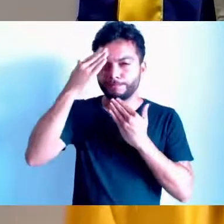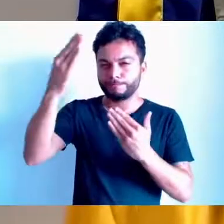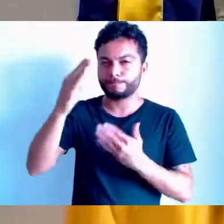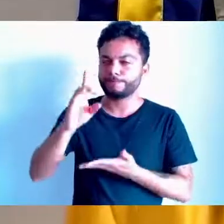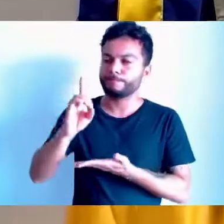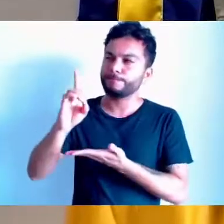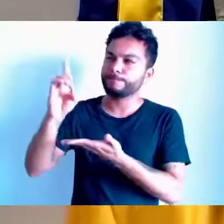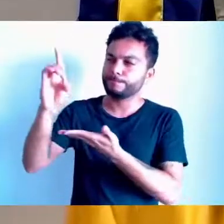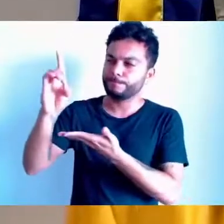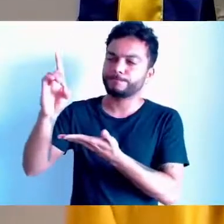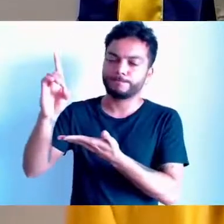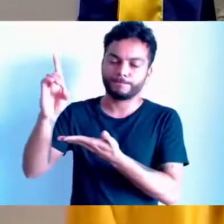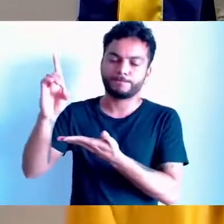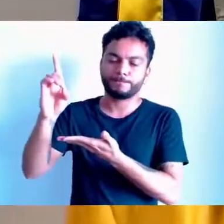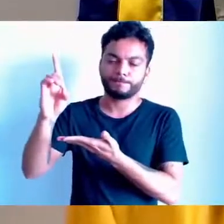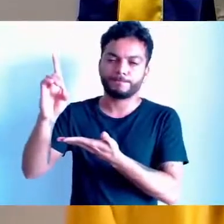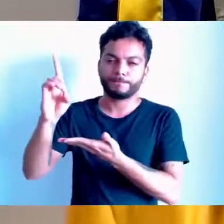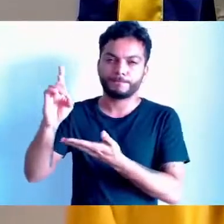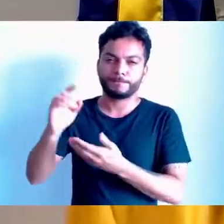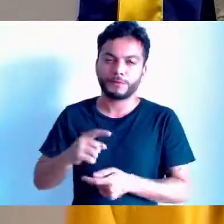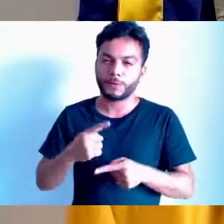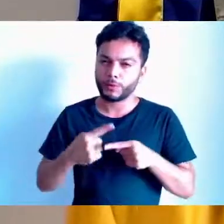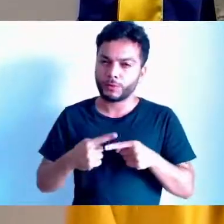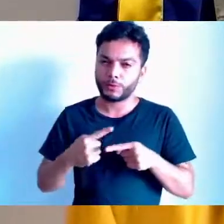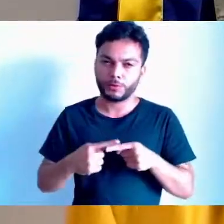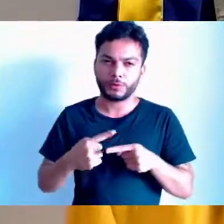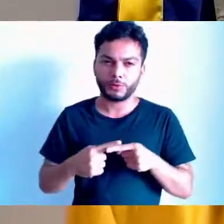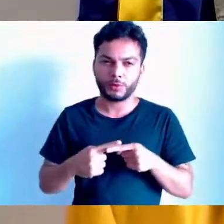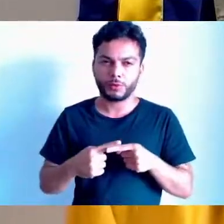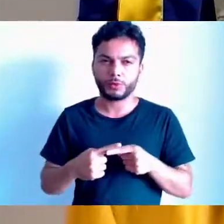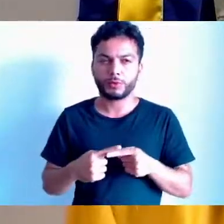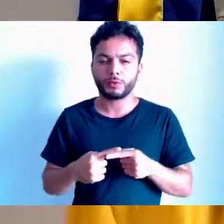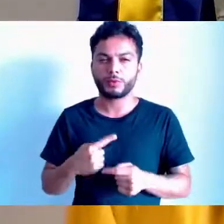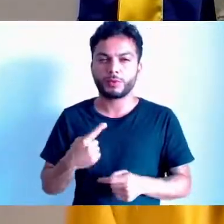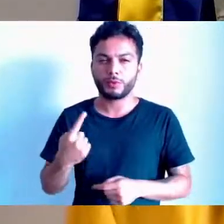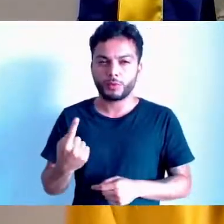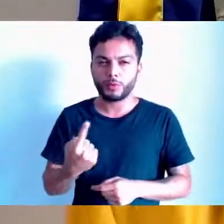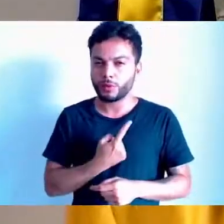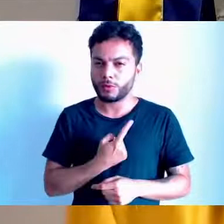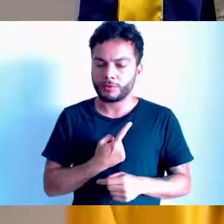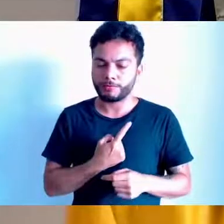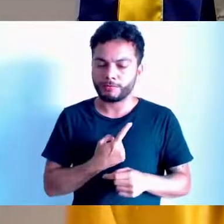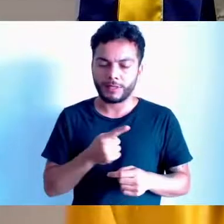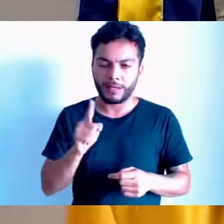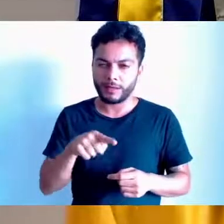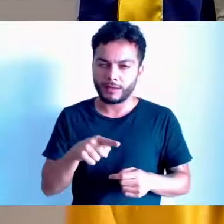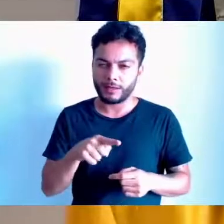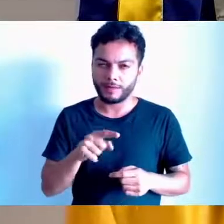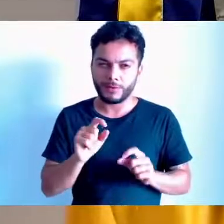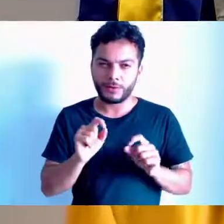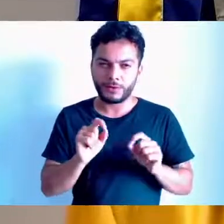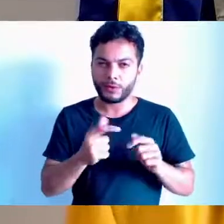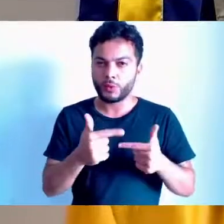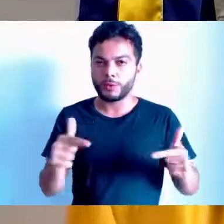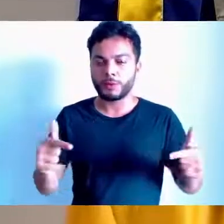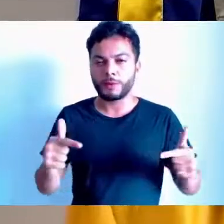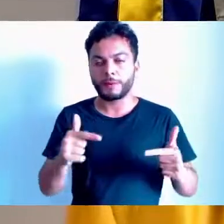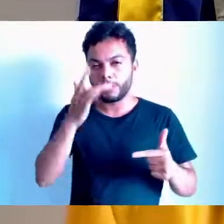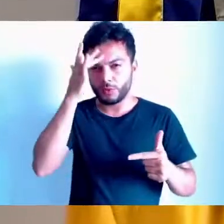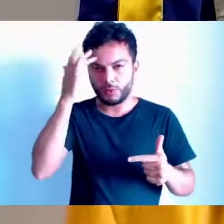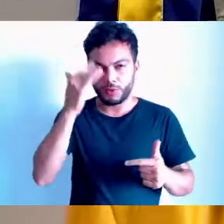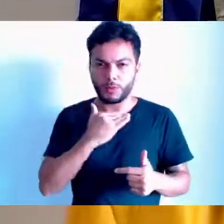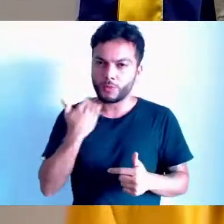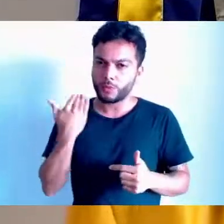agradecer a Deus por nós não termos computado nenhuma morte no município do Iguaçu. Eu sei que a gente passou por